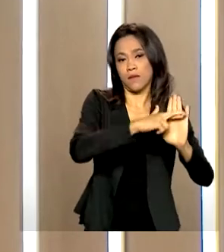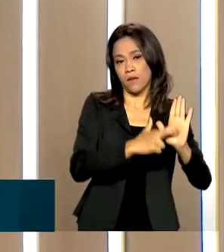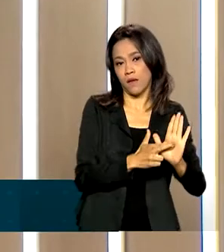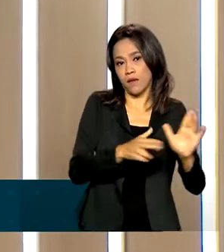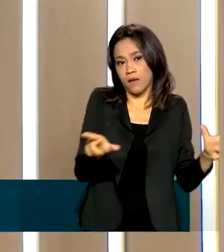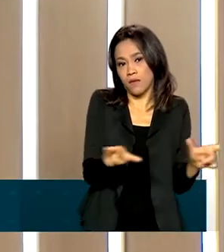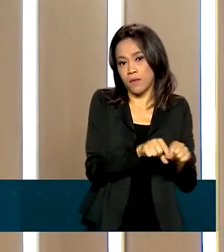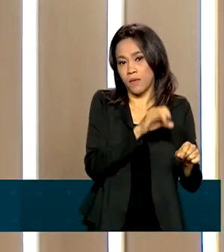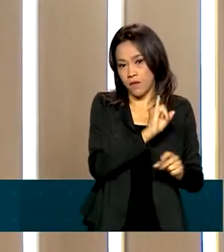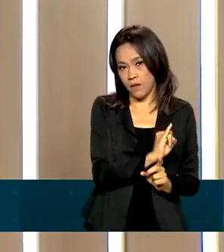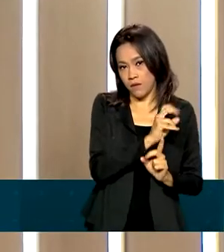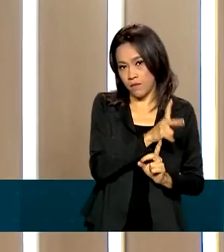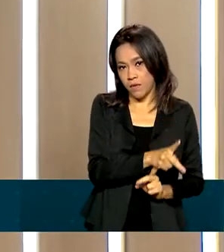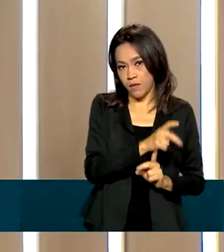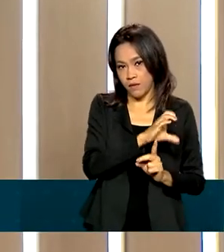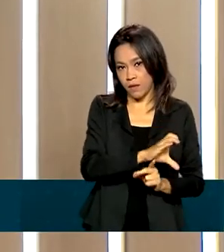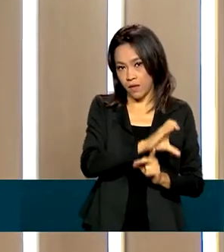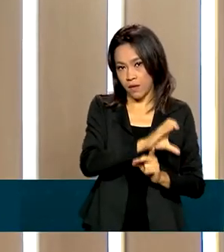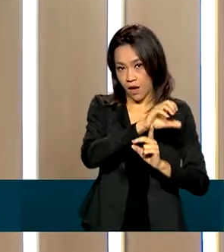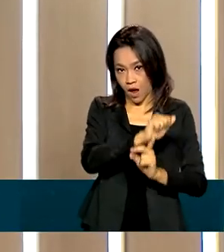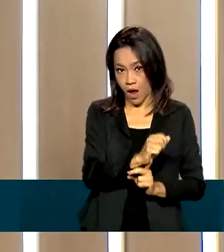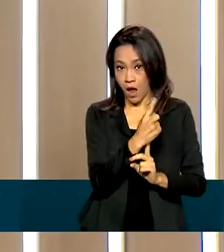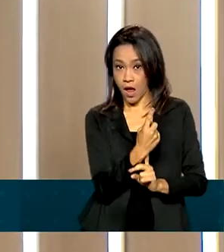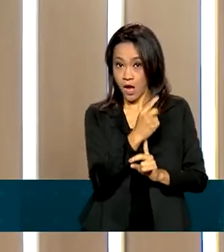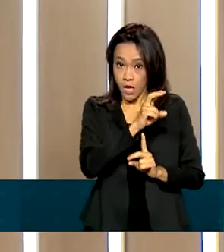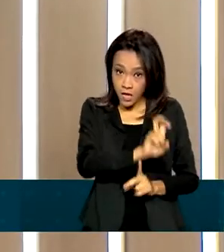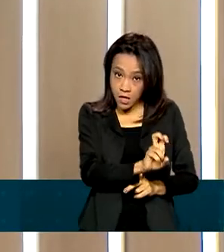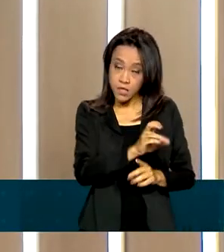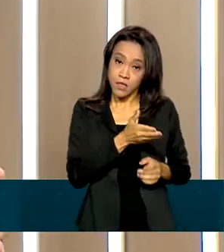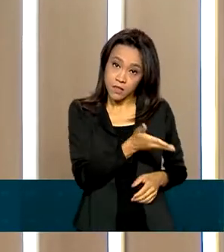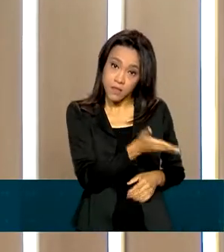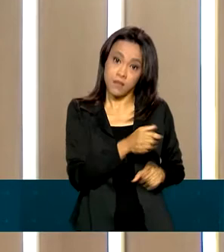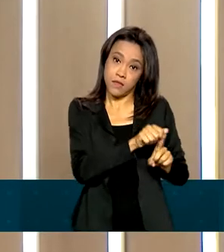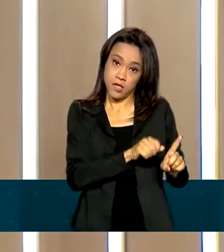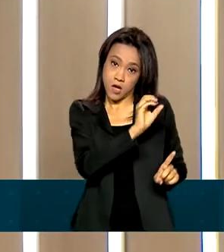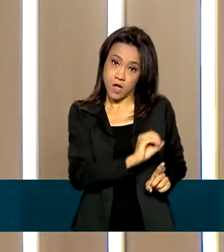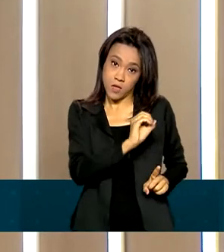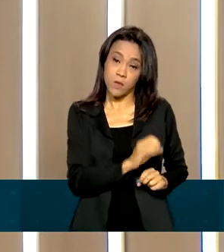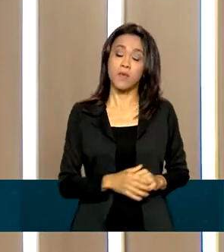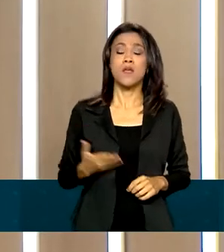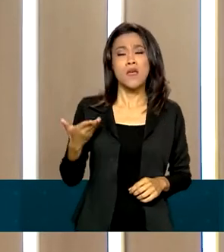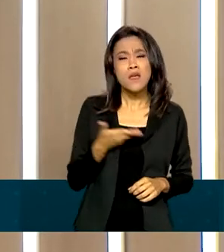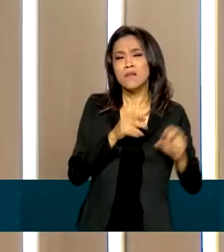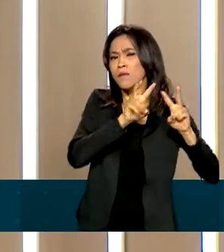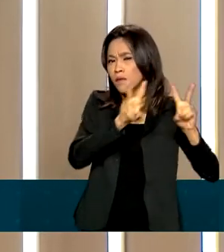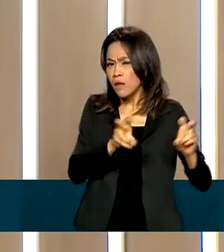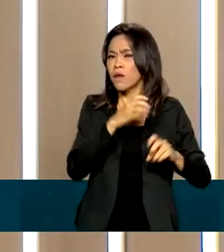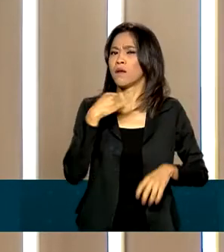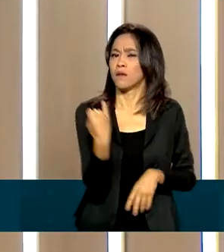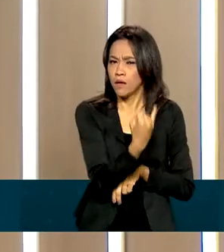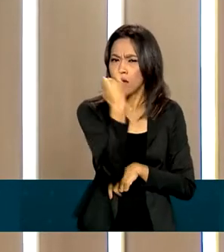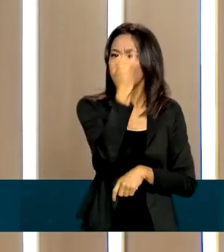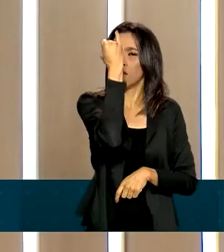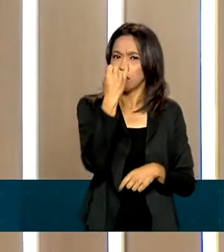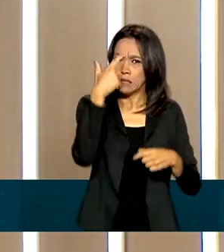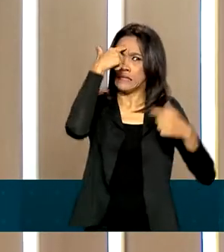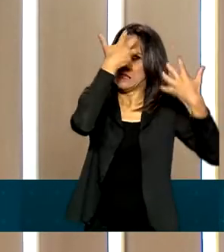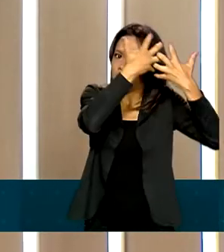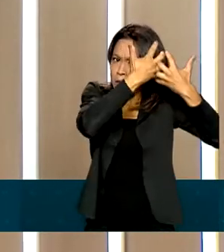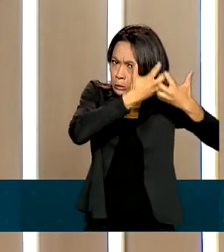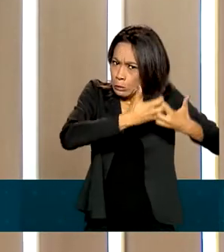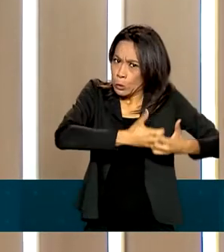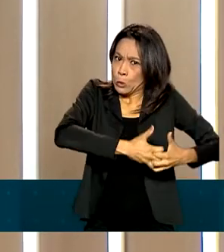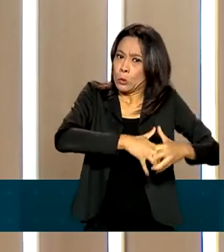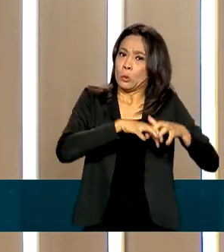é também conhecido como a prévia da inflação para o mês de outubro. E para tratar de um assunto tão importante e tão complexo ao mesmo tempo,